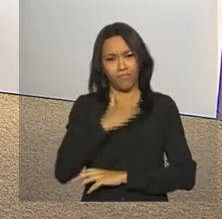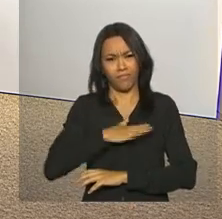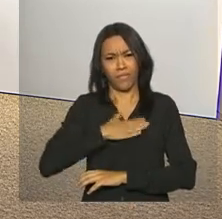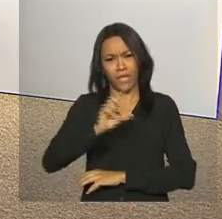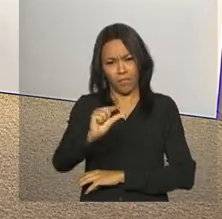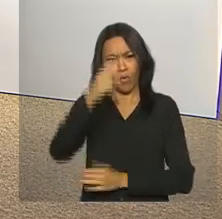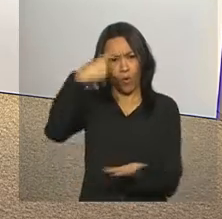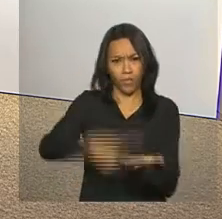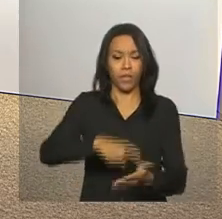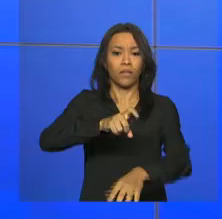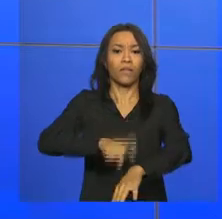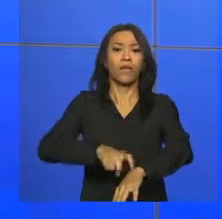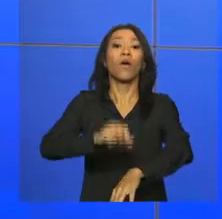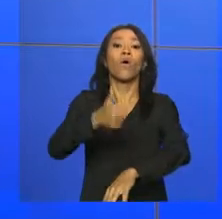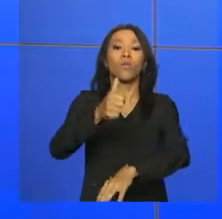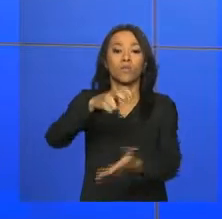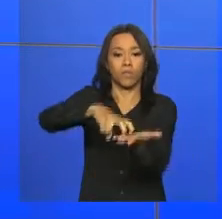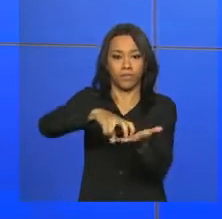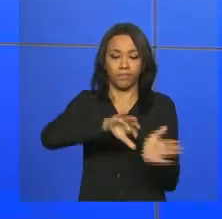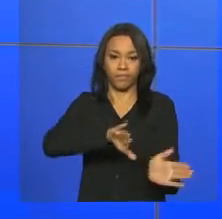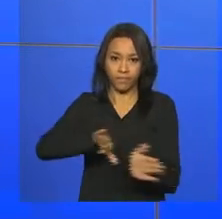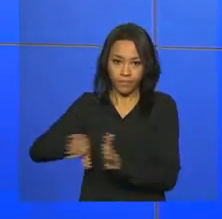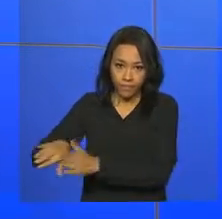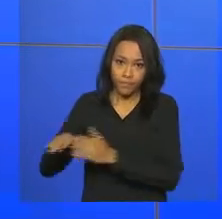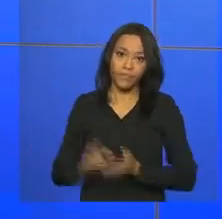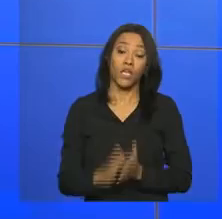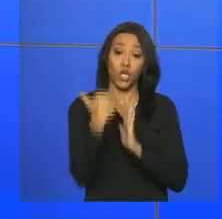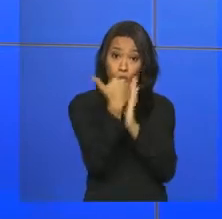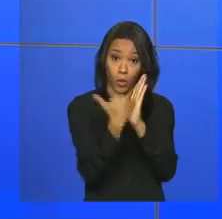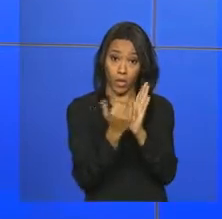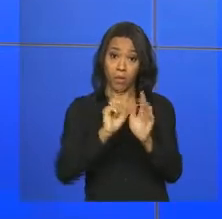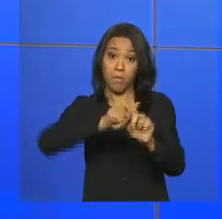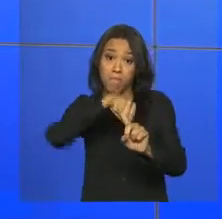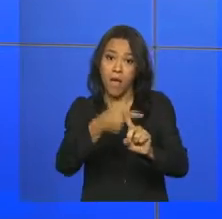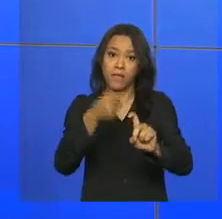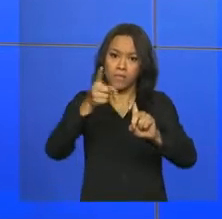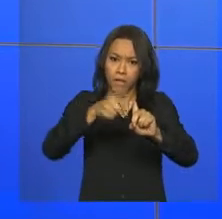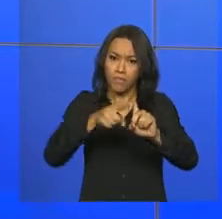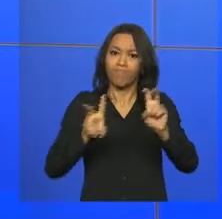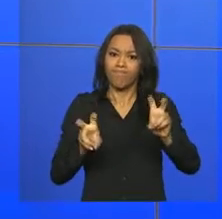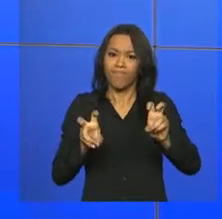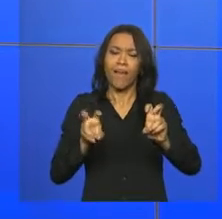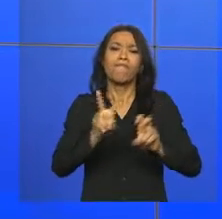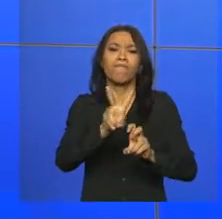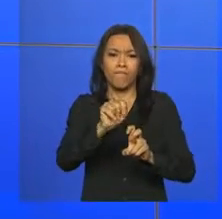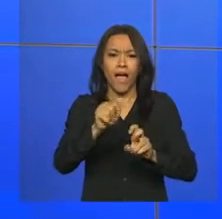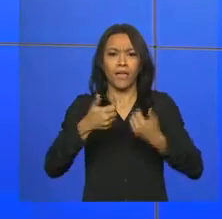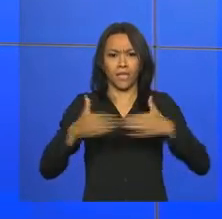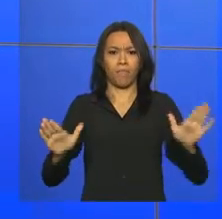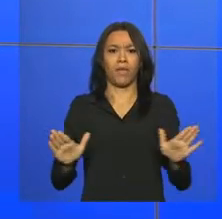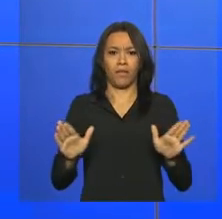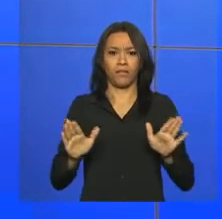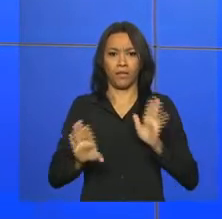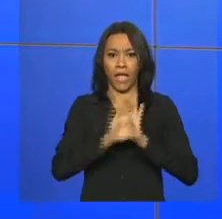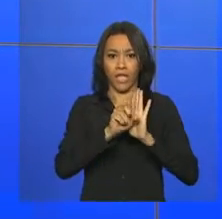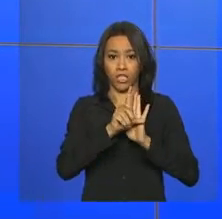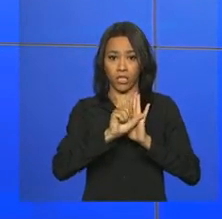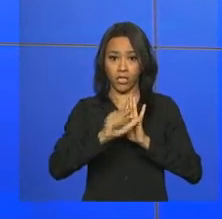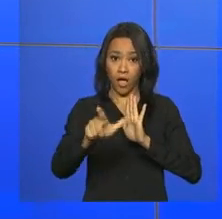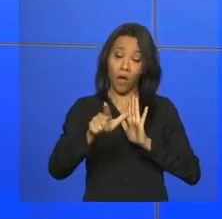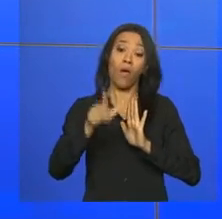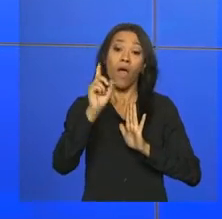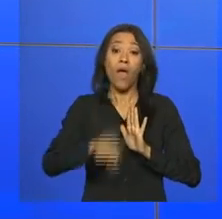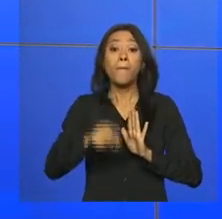a pouco, às 11 da manhã. E o programa Mais Médicos deve ter todas as vagas abertas no último edital, ocupadas por